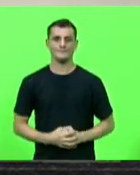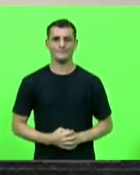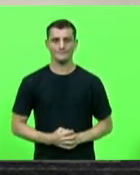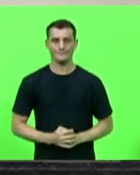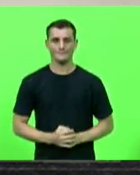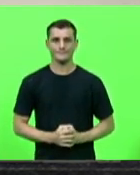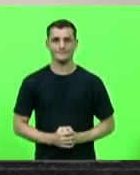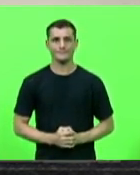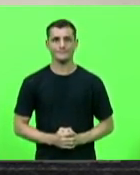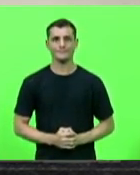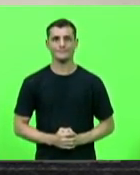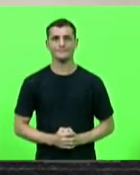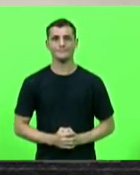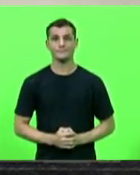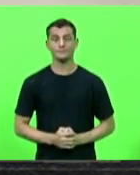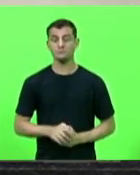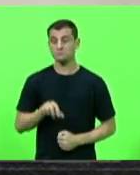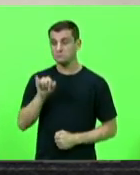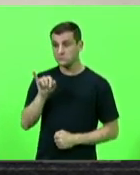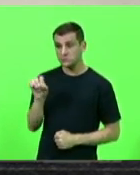não havendo